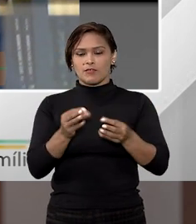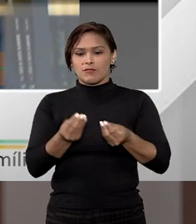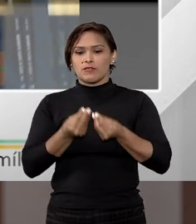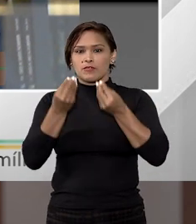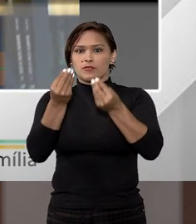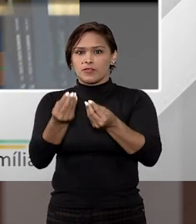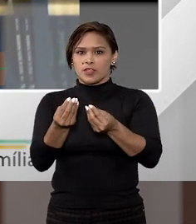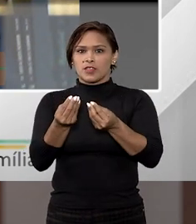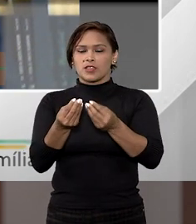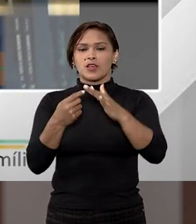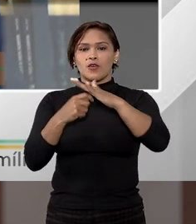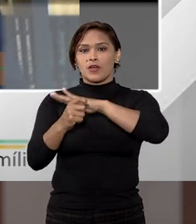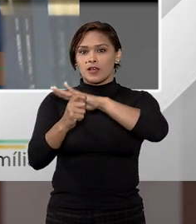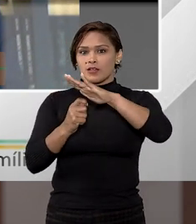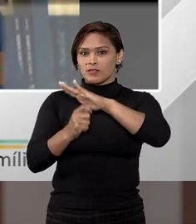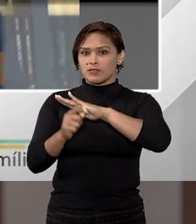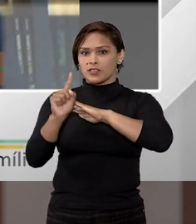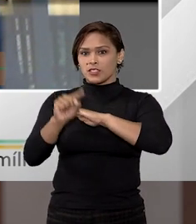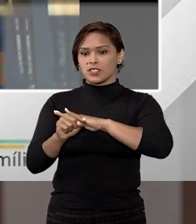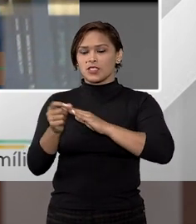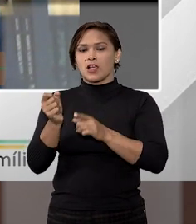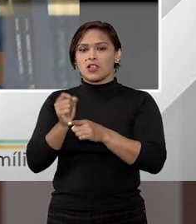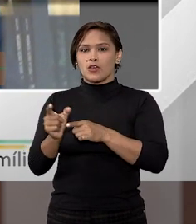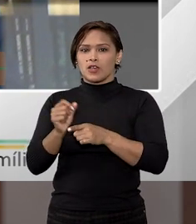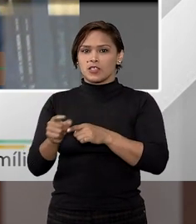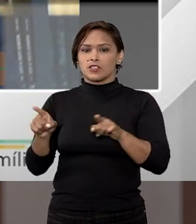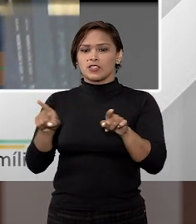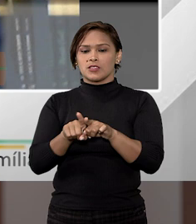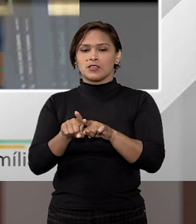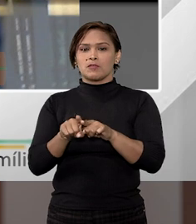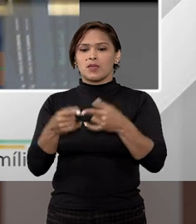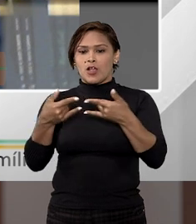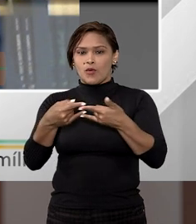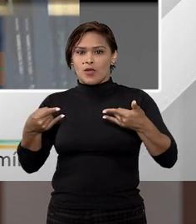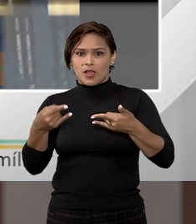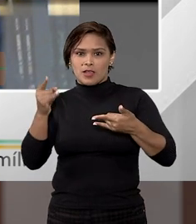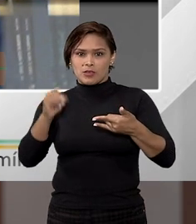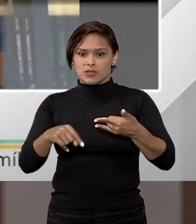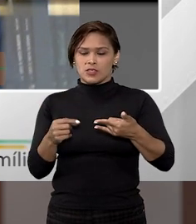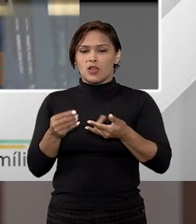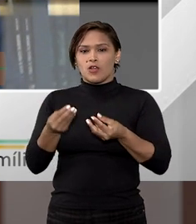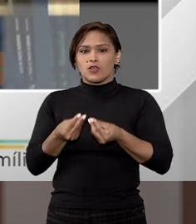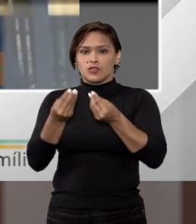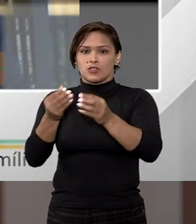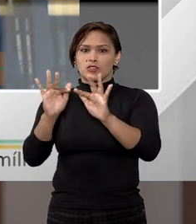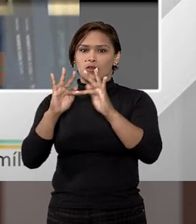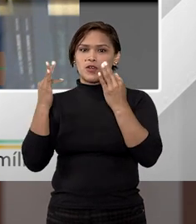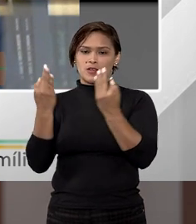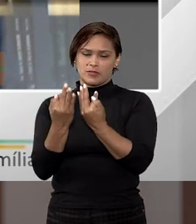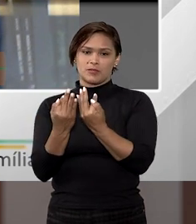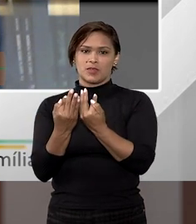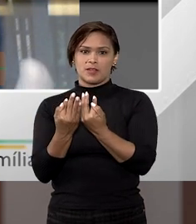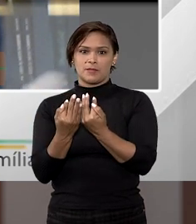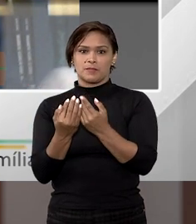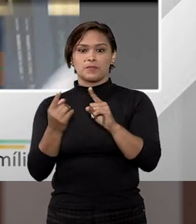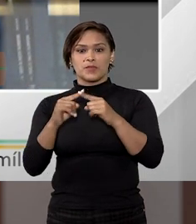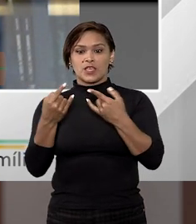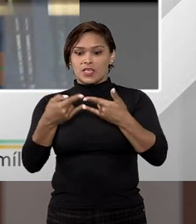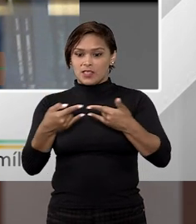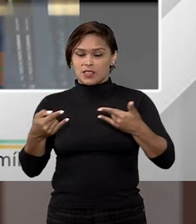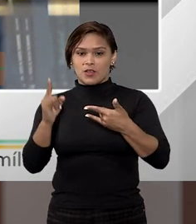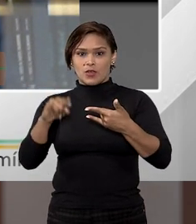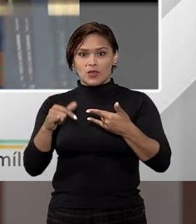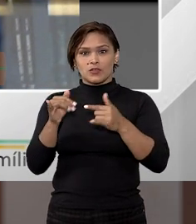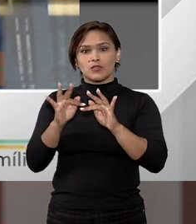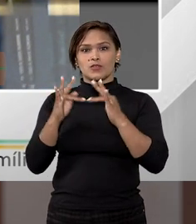ofertado não a fiança locatícia, mas a calção de um bem de família. Então, foi constituída a